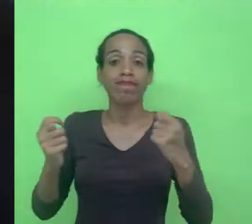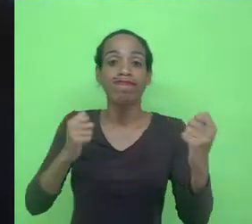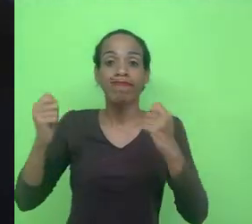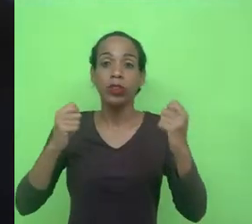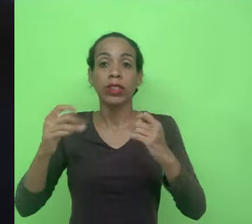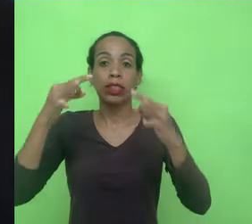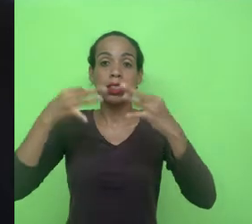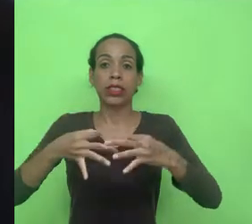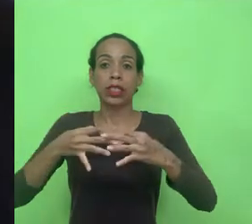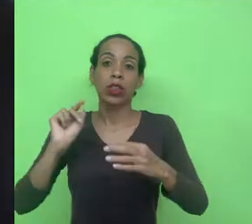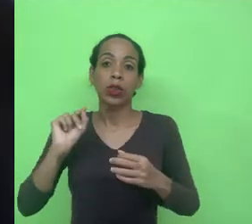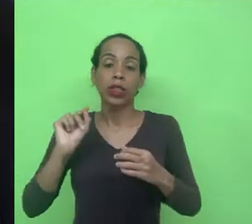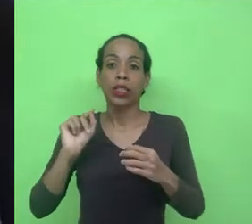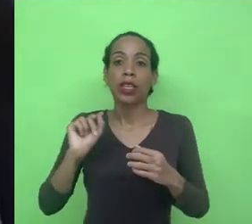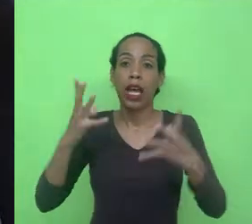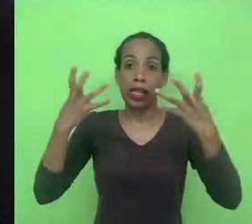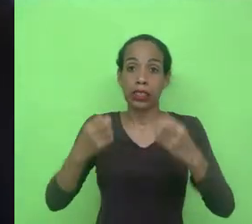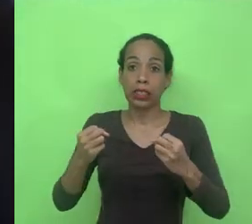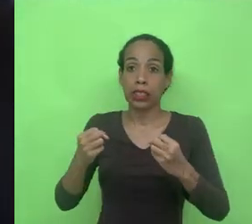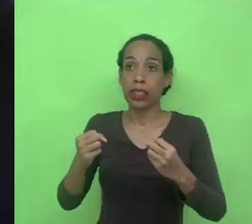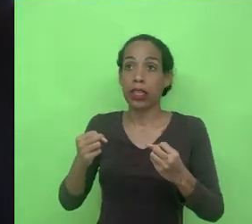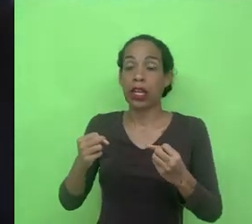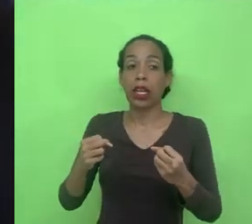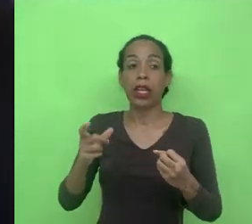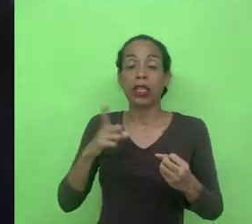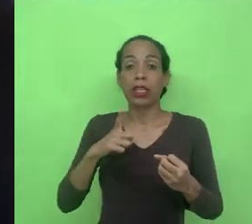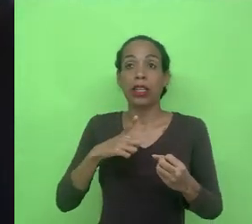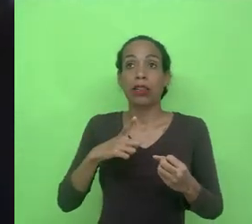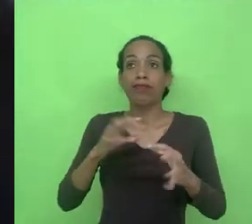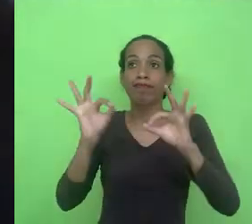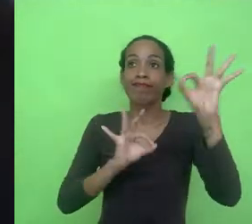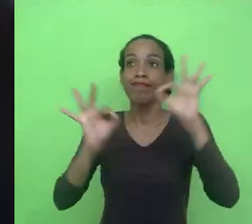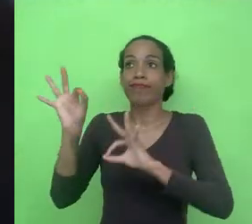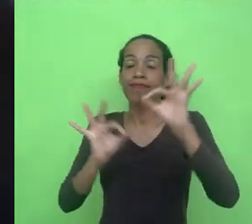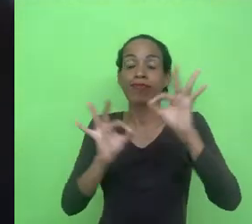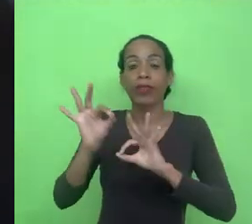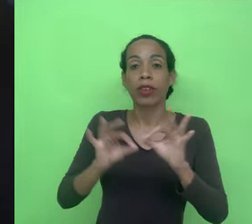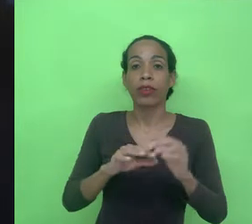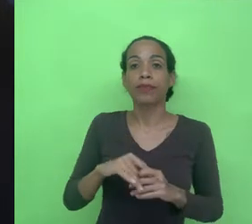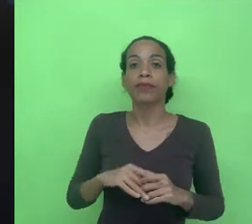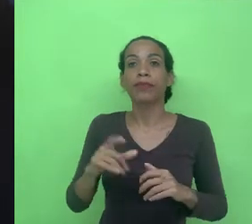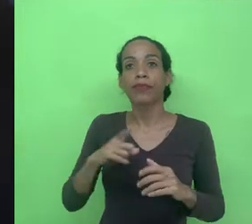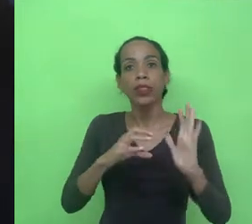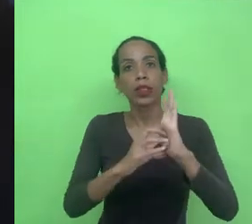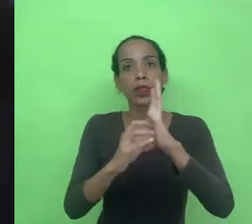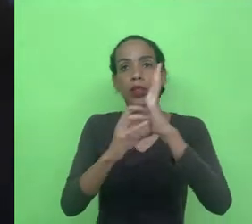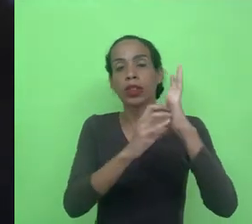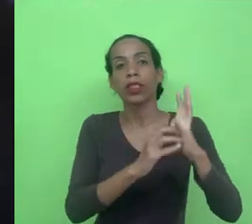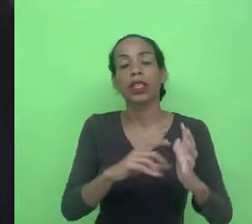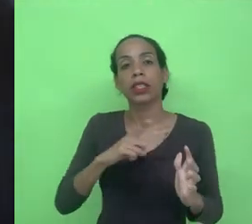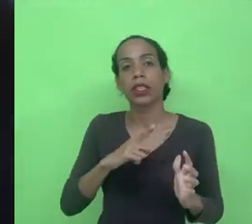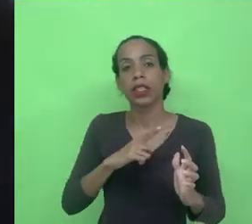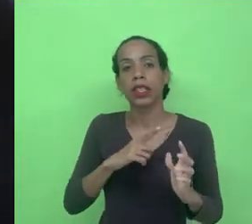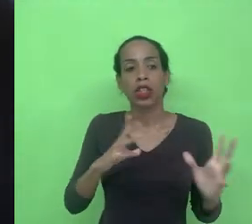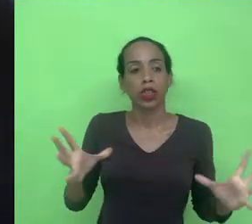do que você aceitar a dependência dessas plataformas infraestruturais então a soberania de dados ela é um termo que tem todas